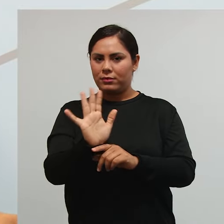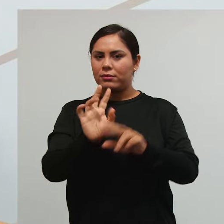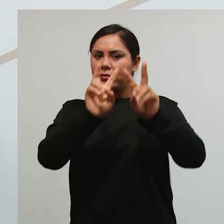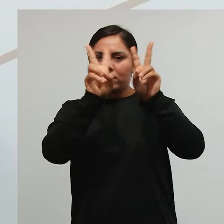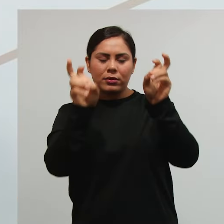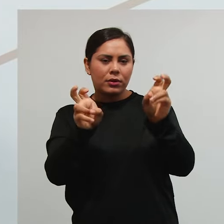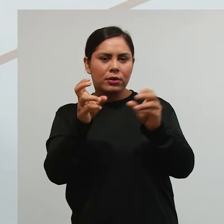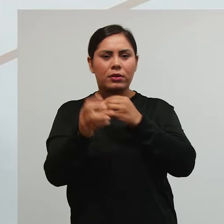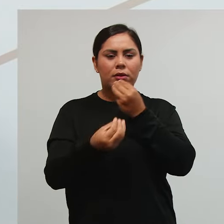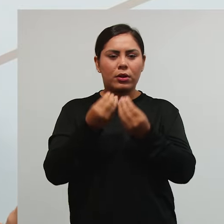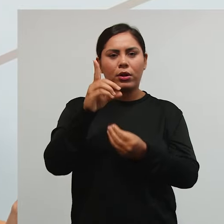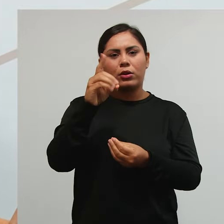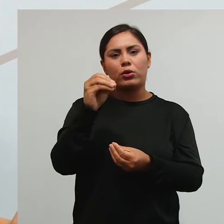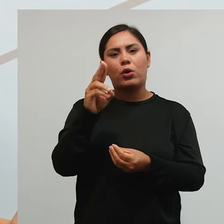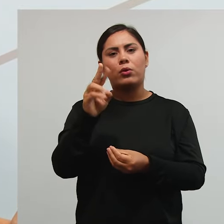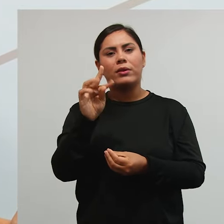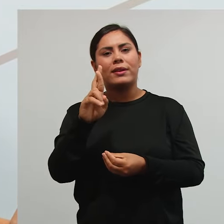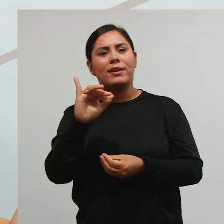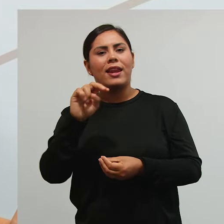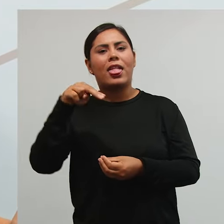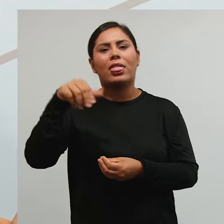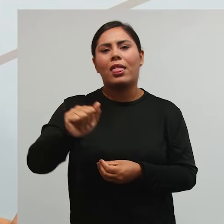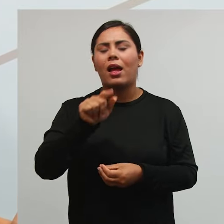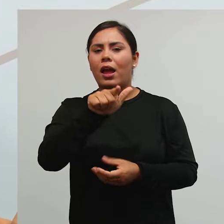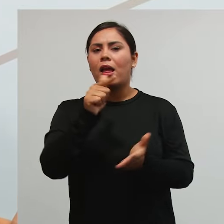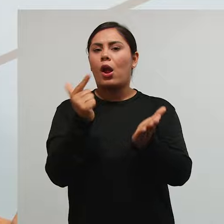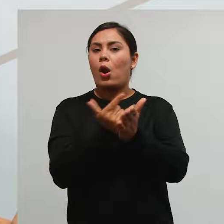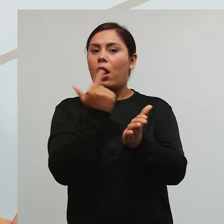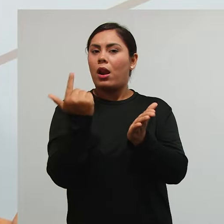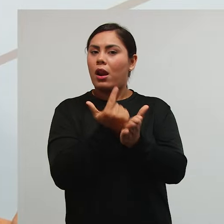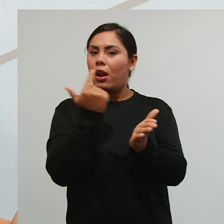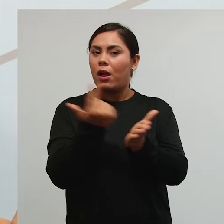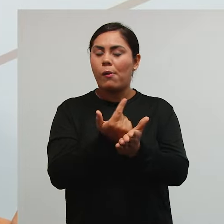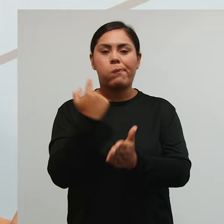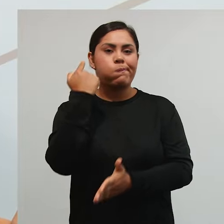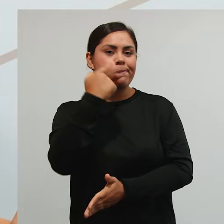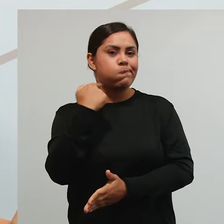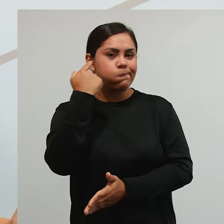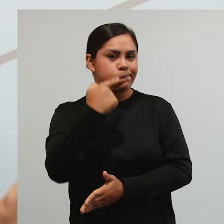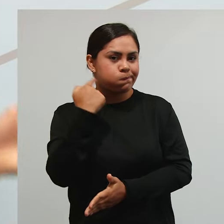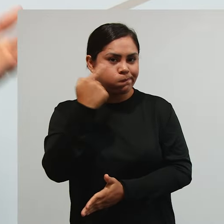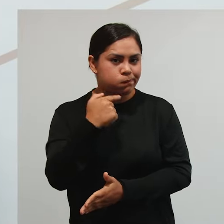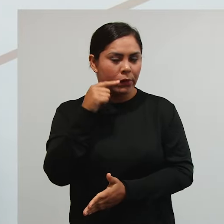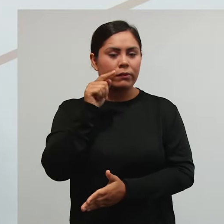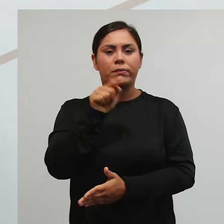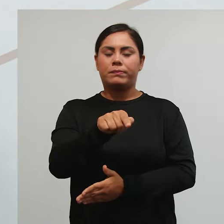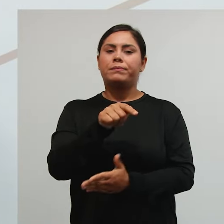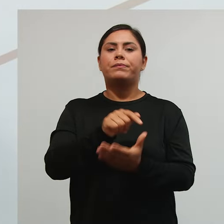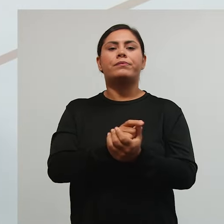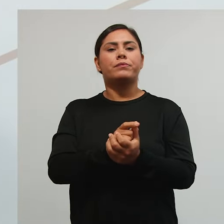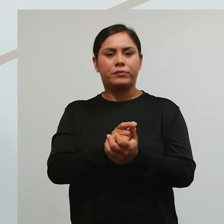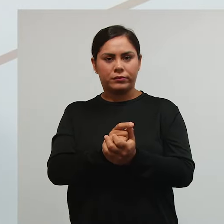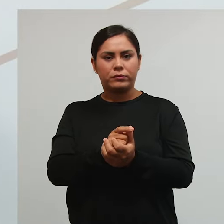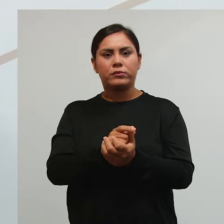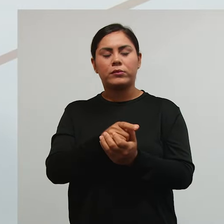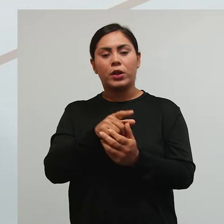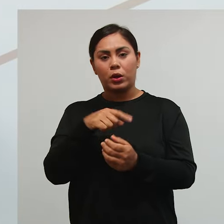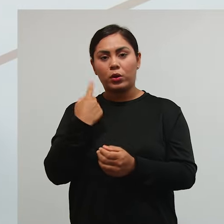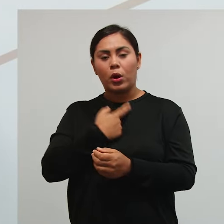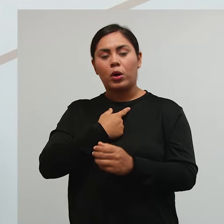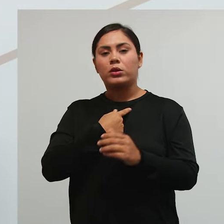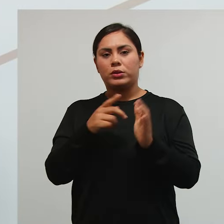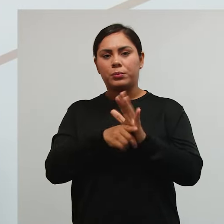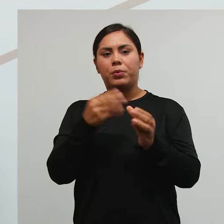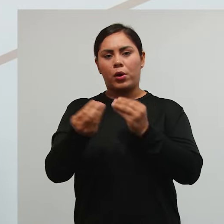O é doutrina mesmo? É o livro de direito, de direito tributário. No nosso